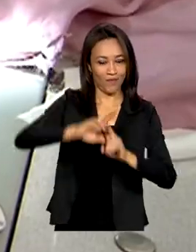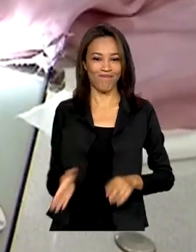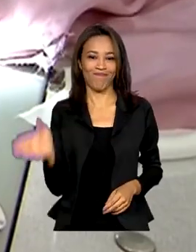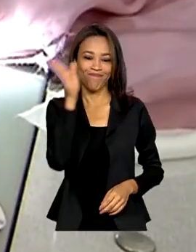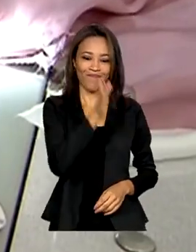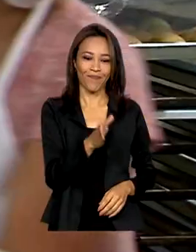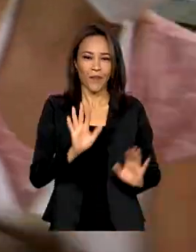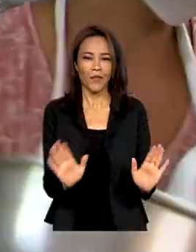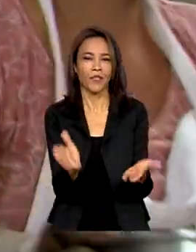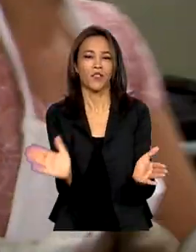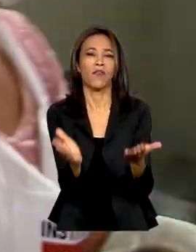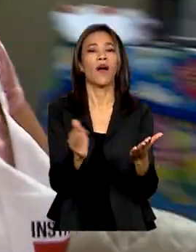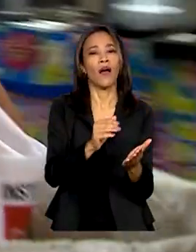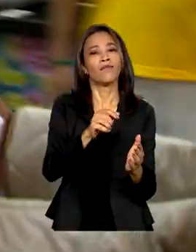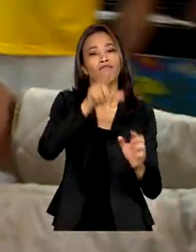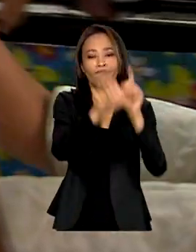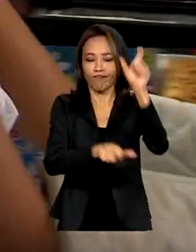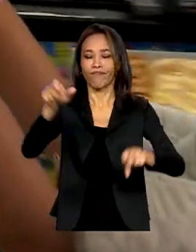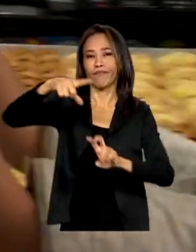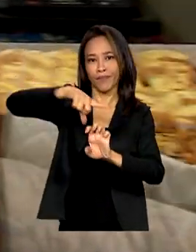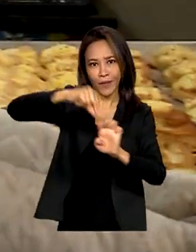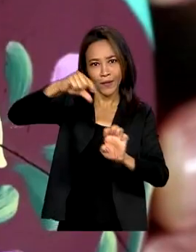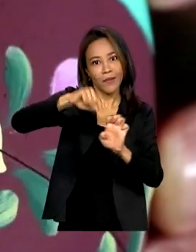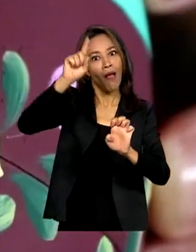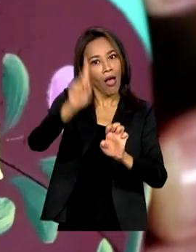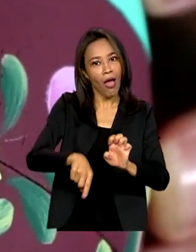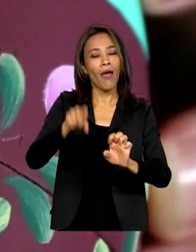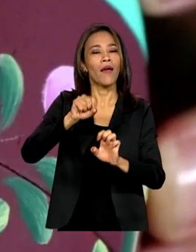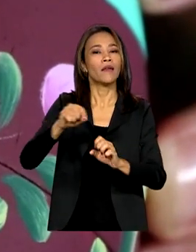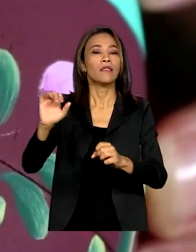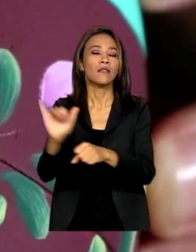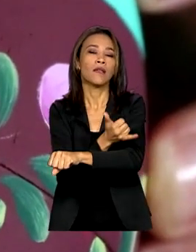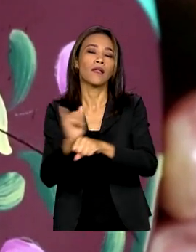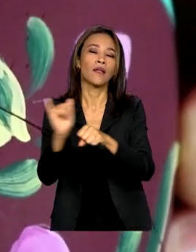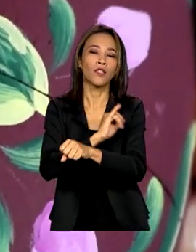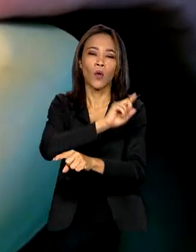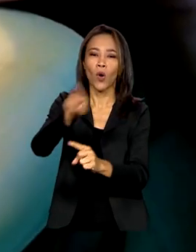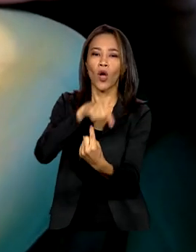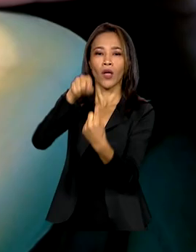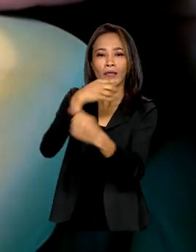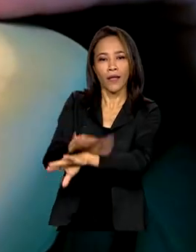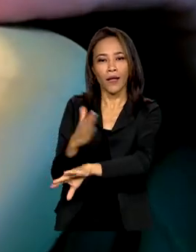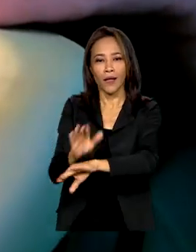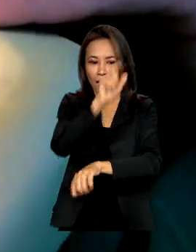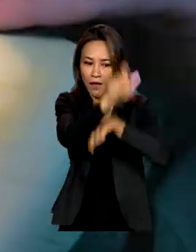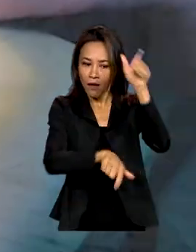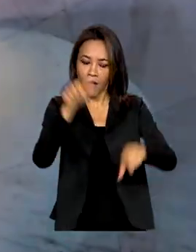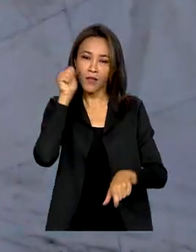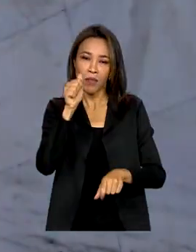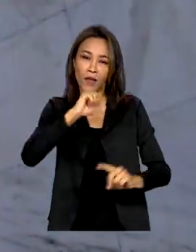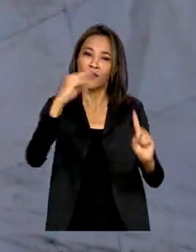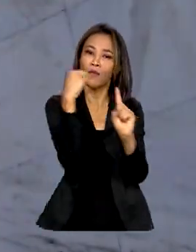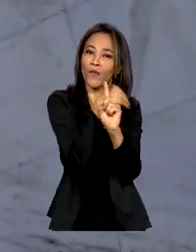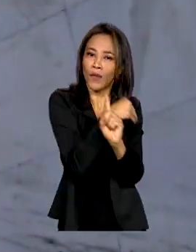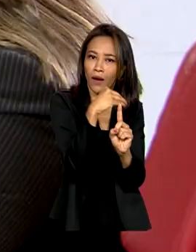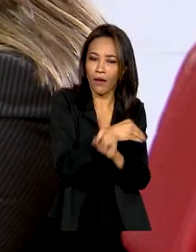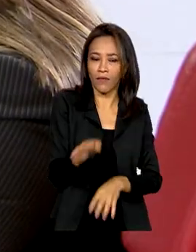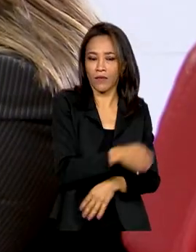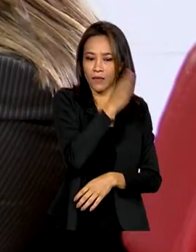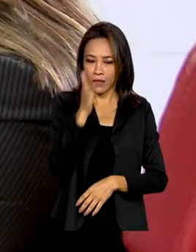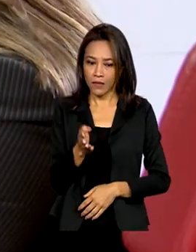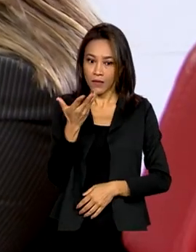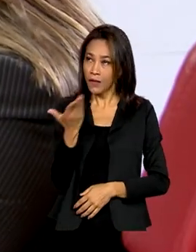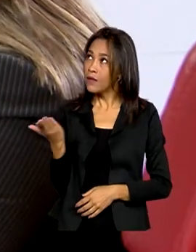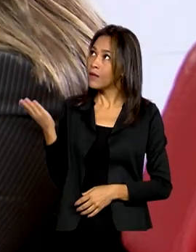empreendedorismo também é outra medida para capacitar mulheres em situação de vulnerabilidade. Receita